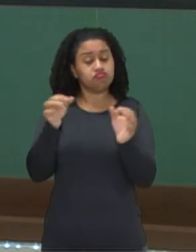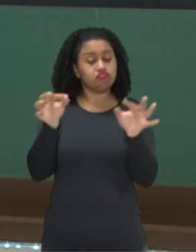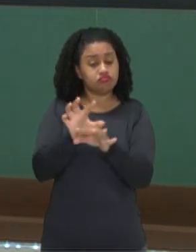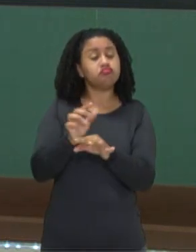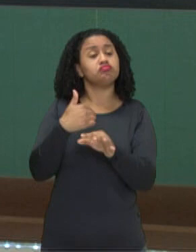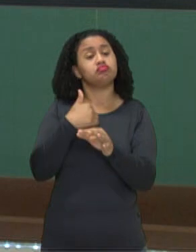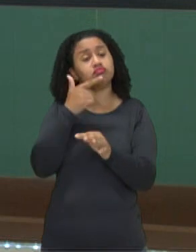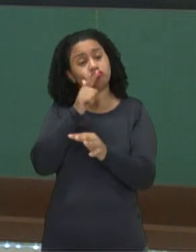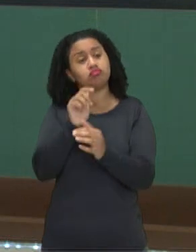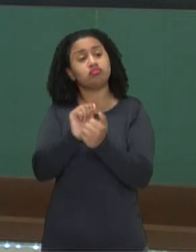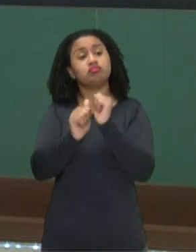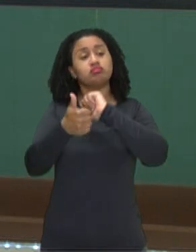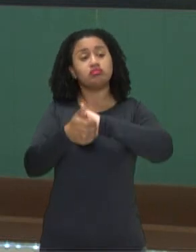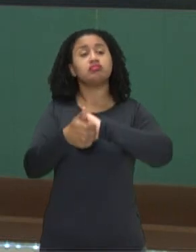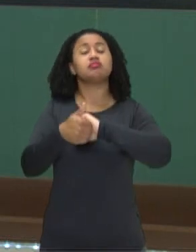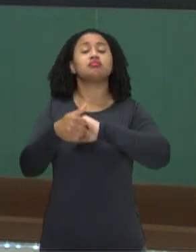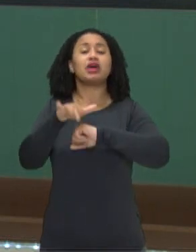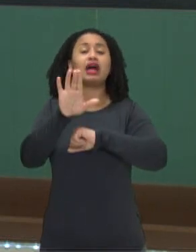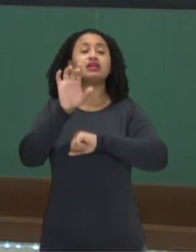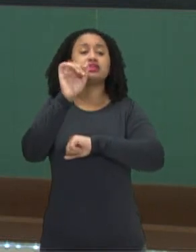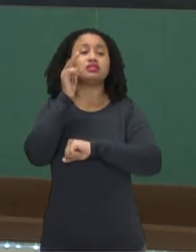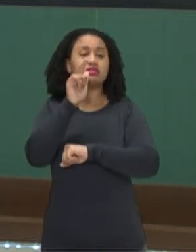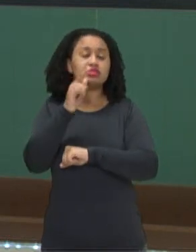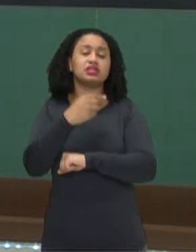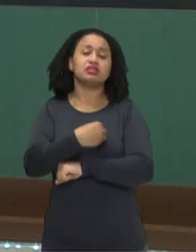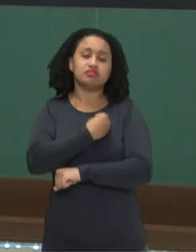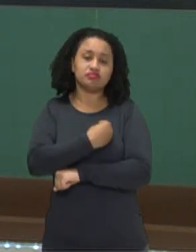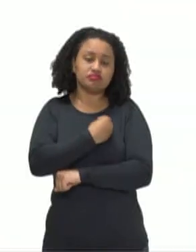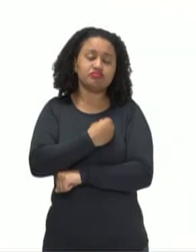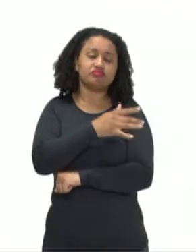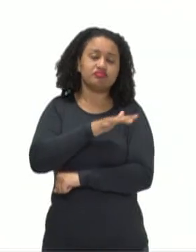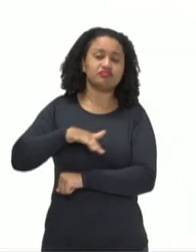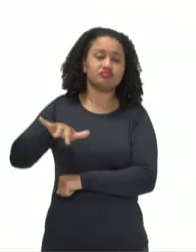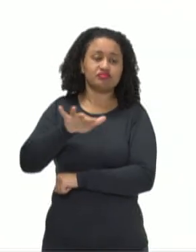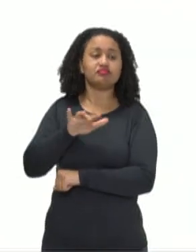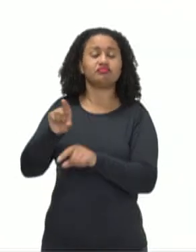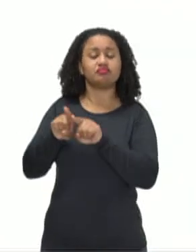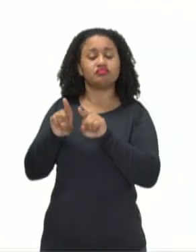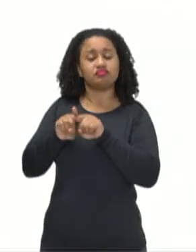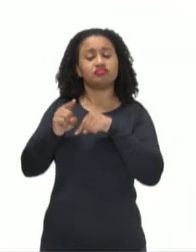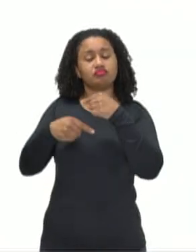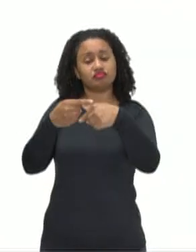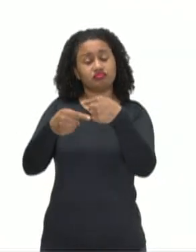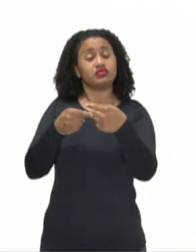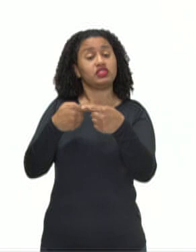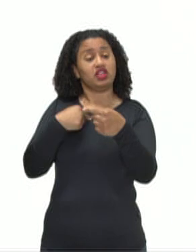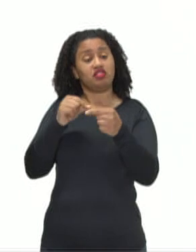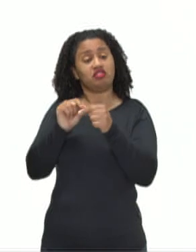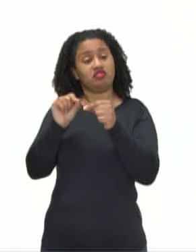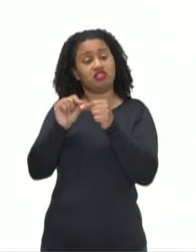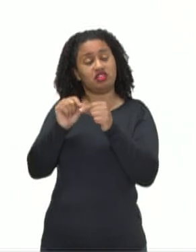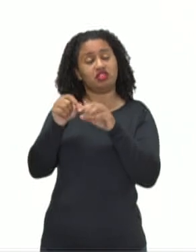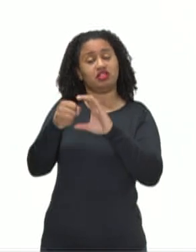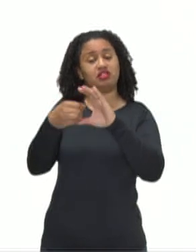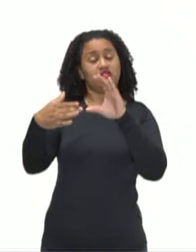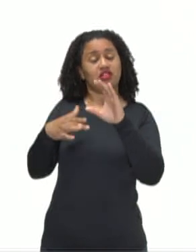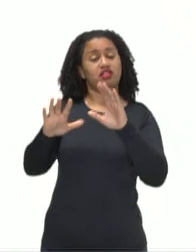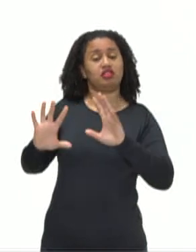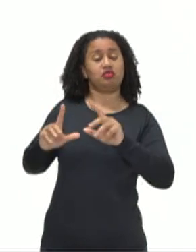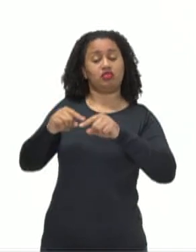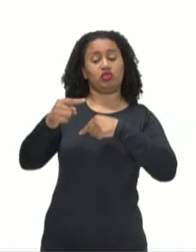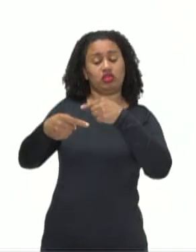mais adaptado, mais o ser vivo tende a sobreviver e se reproduzir, transmitindo as características aos